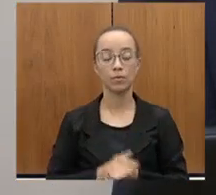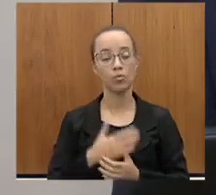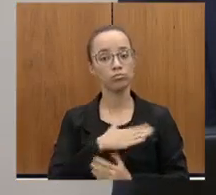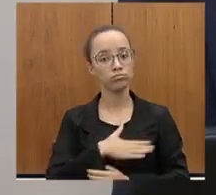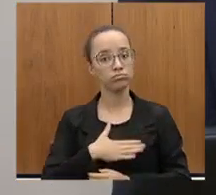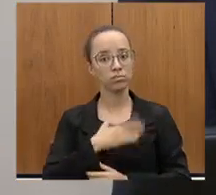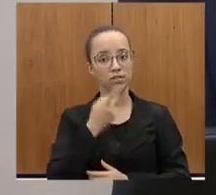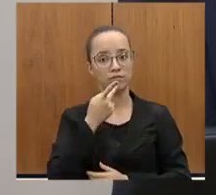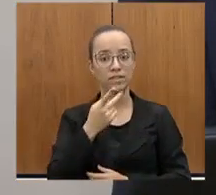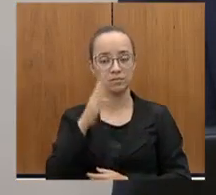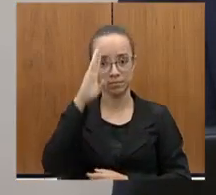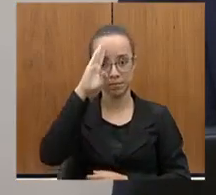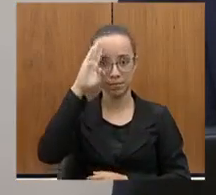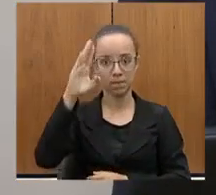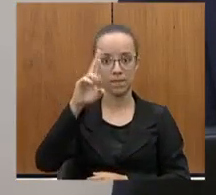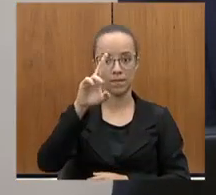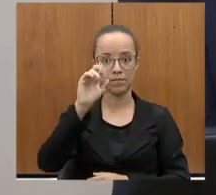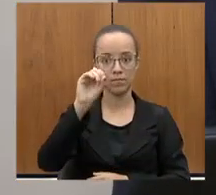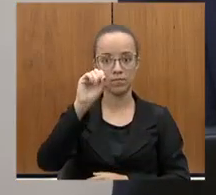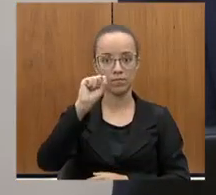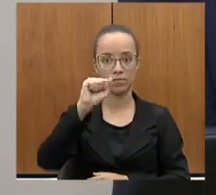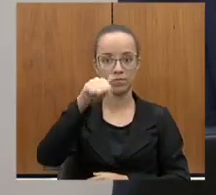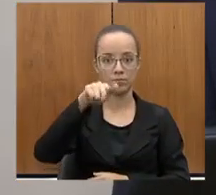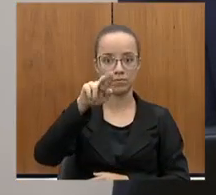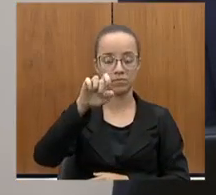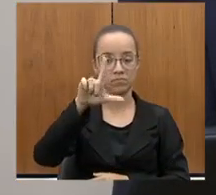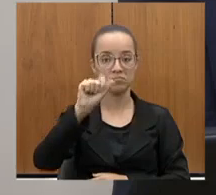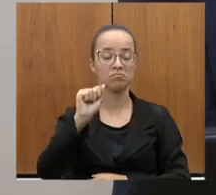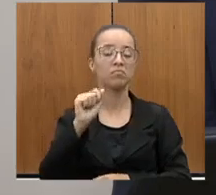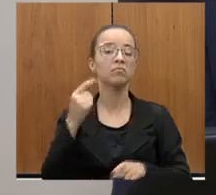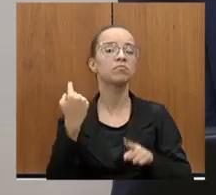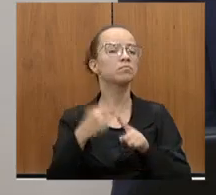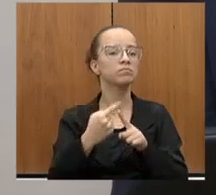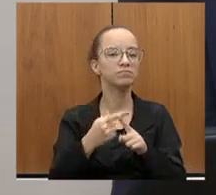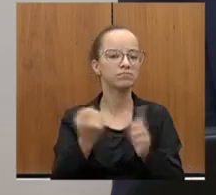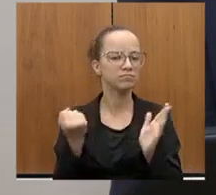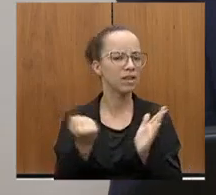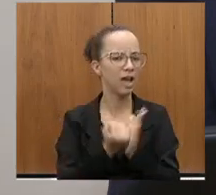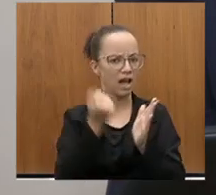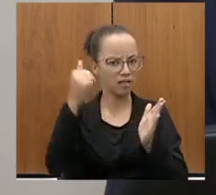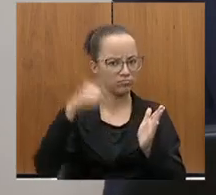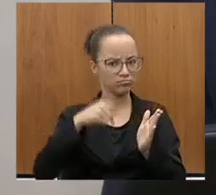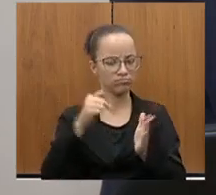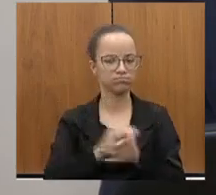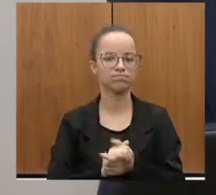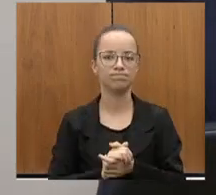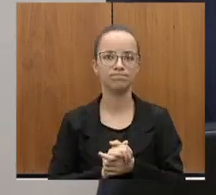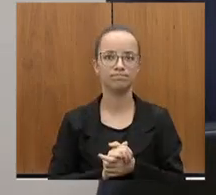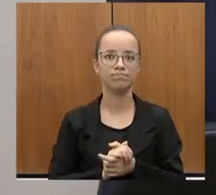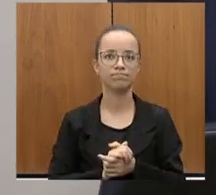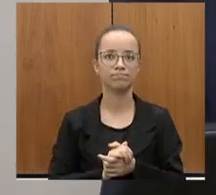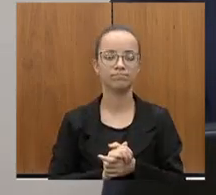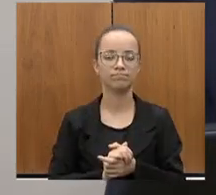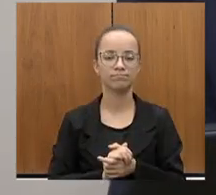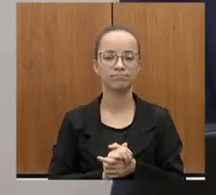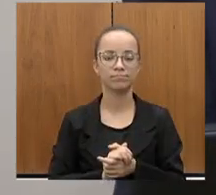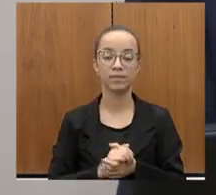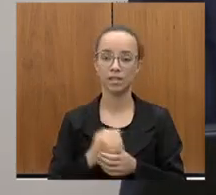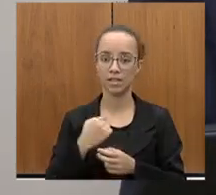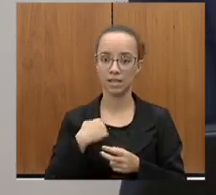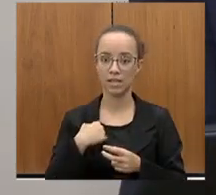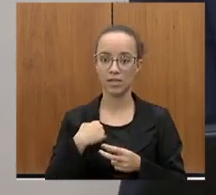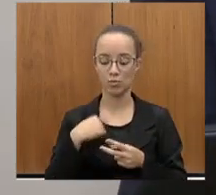da deputada Rosângela Reis, porque ficou marcado aqui, eu e o, fala marcado, eu e o